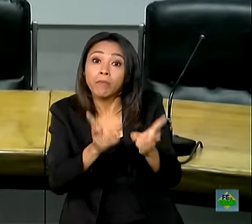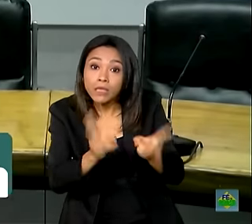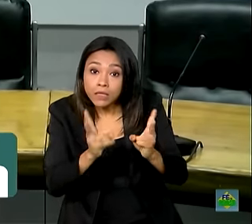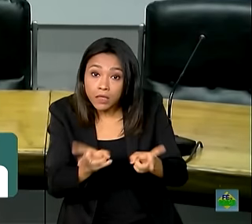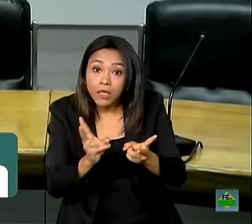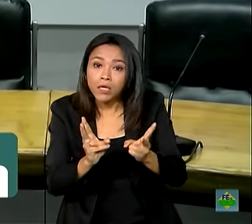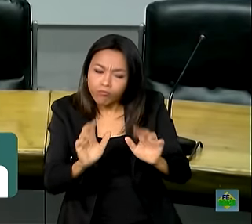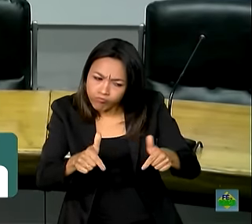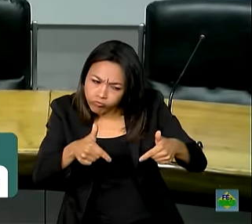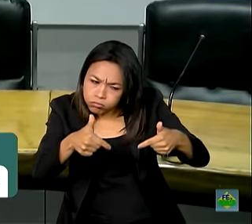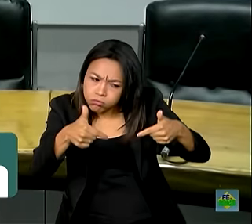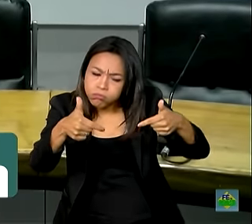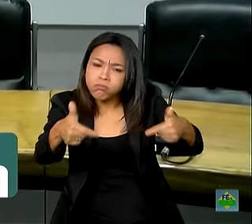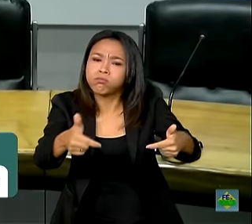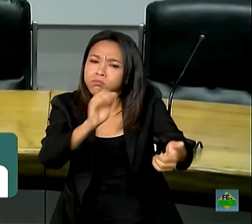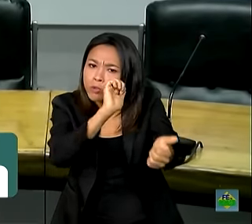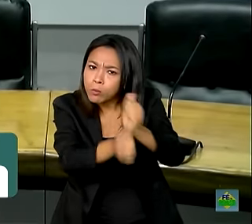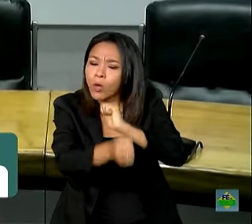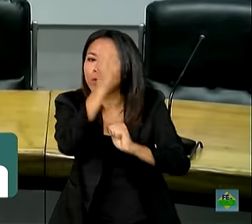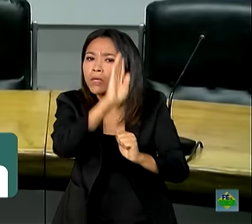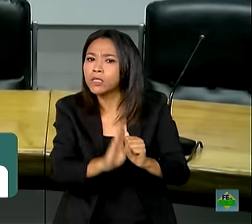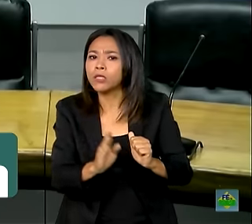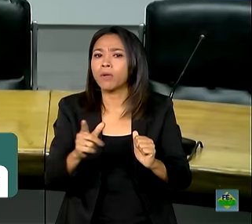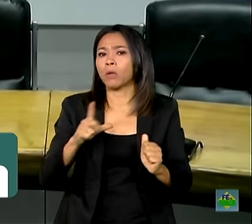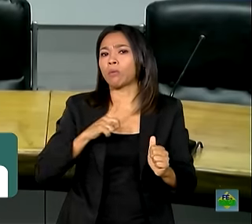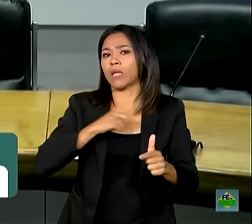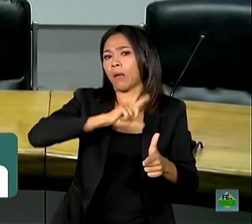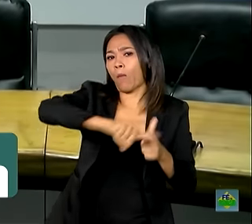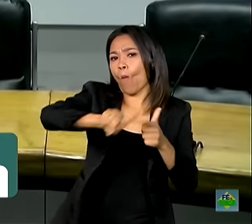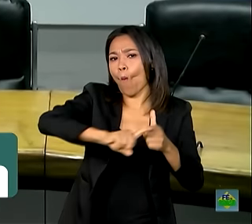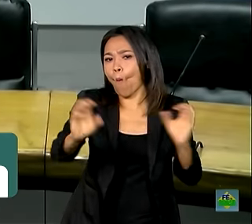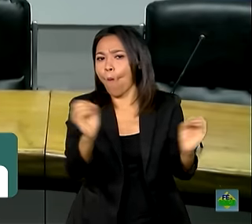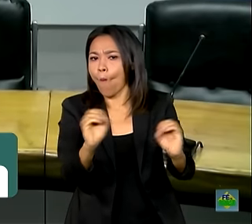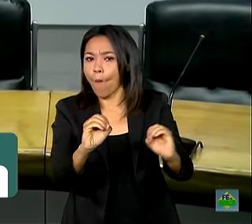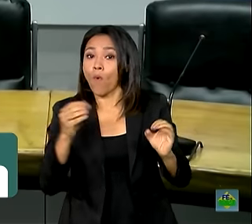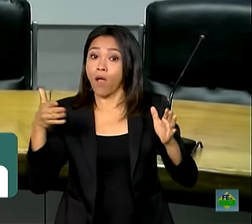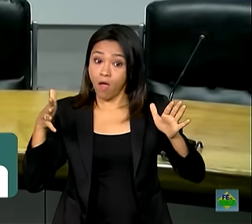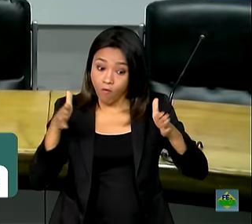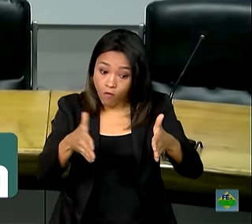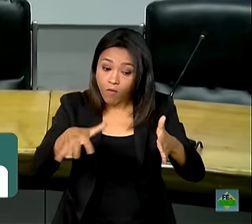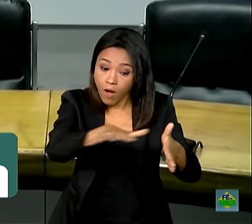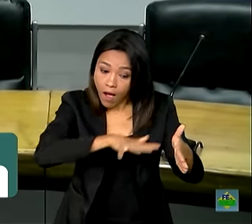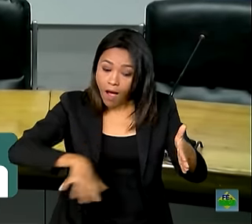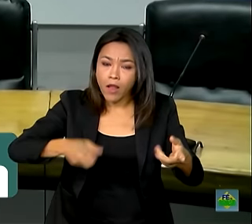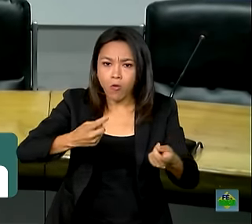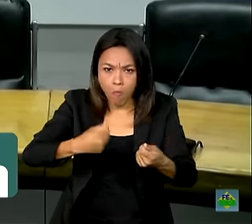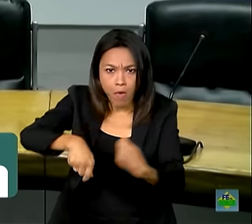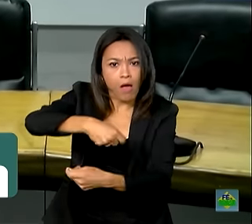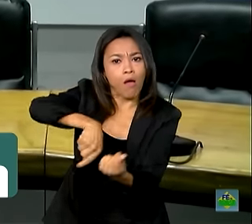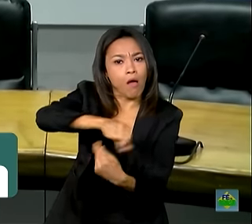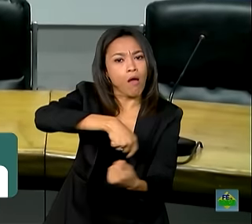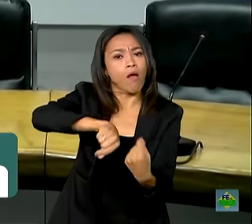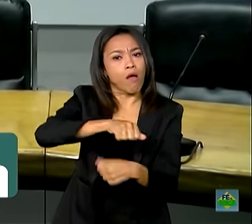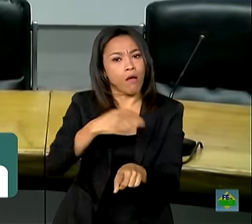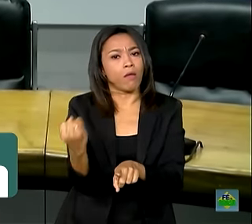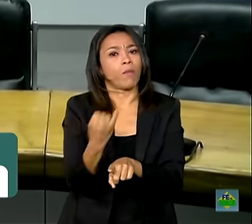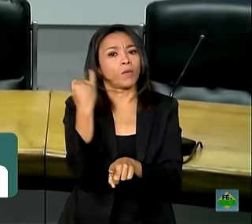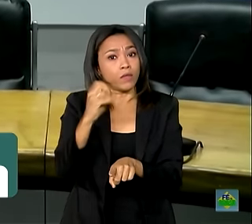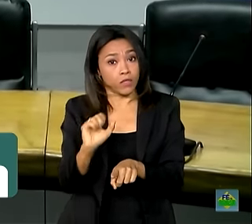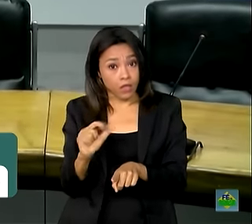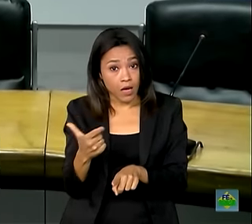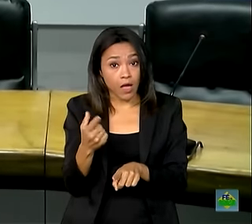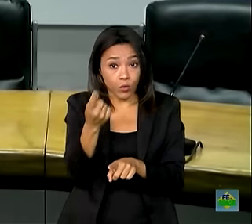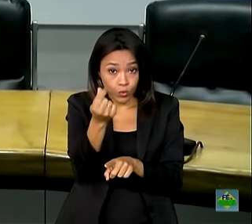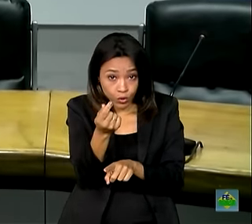em todos os sentidos. Então, é um mercado importante. É óbvio que os recursos